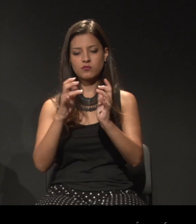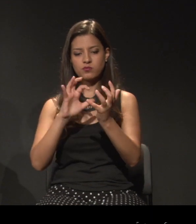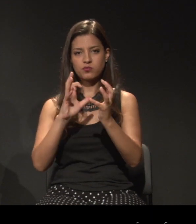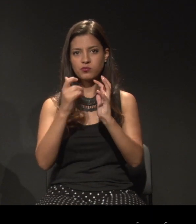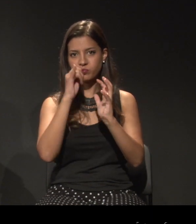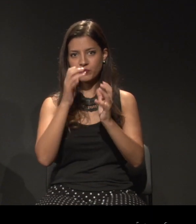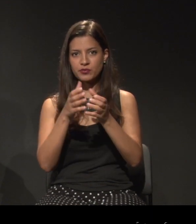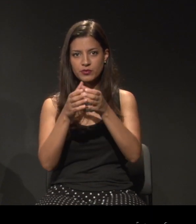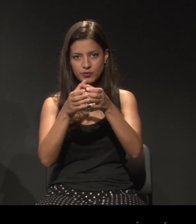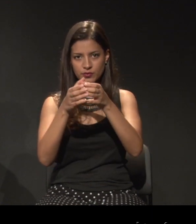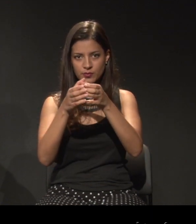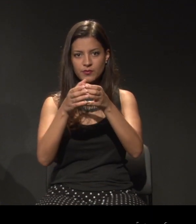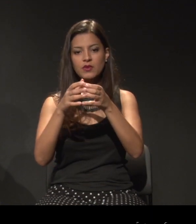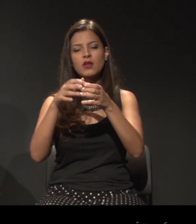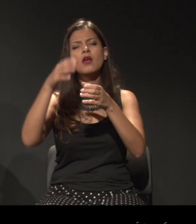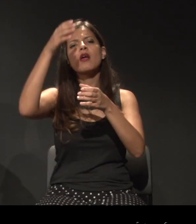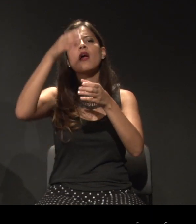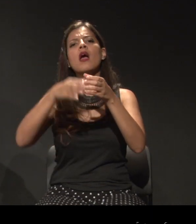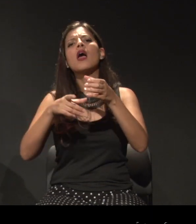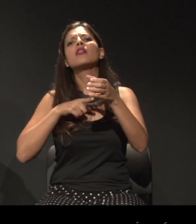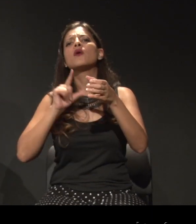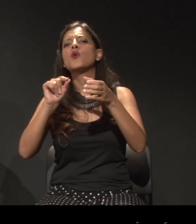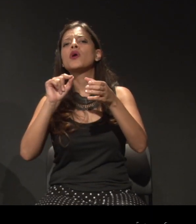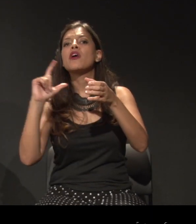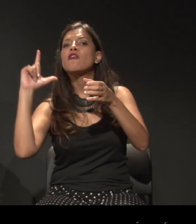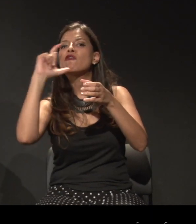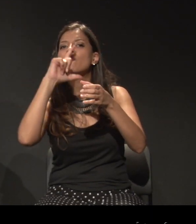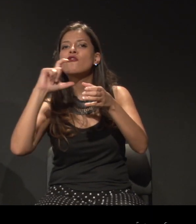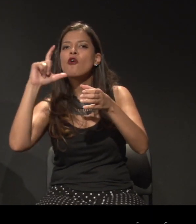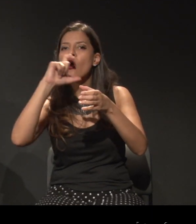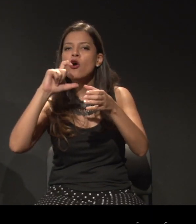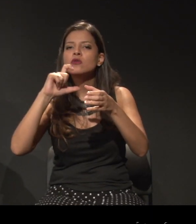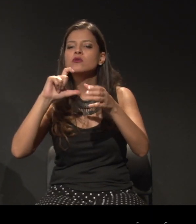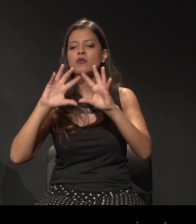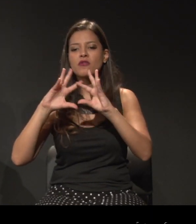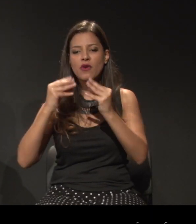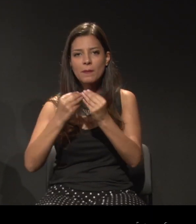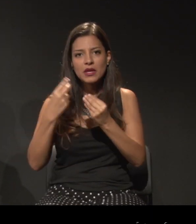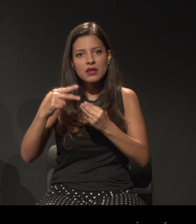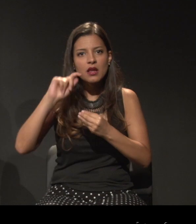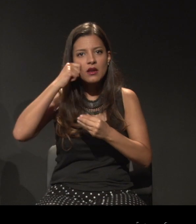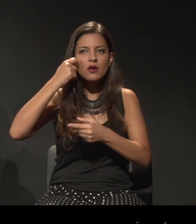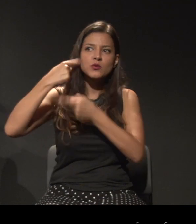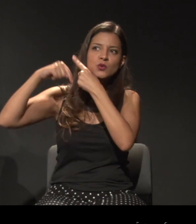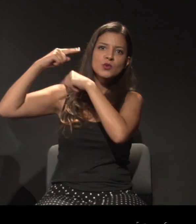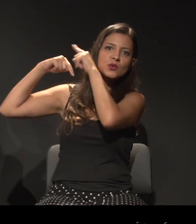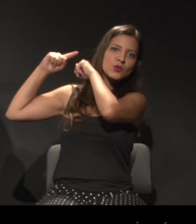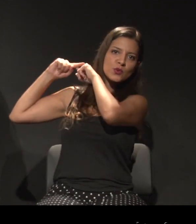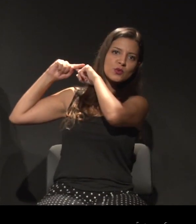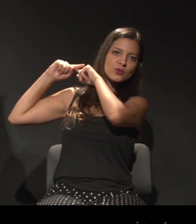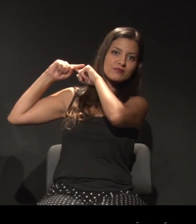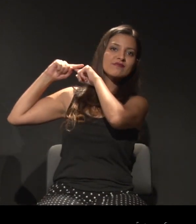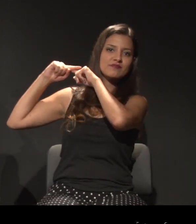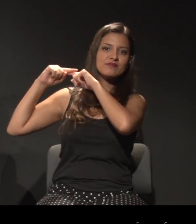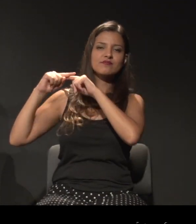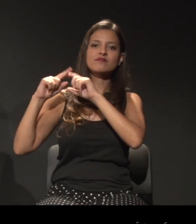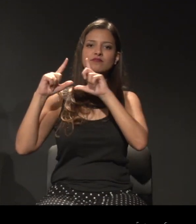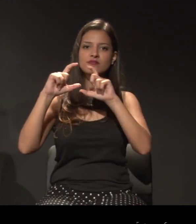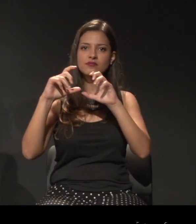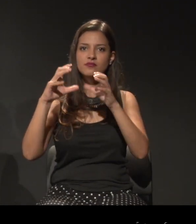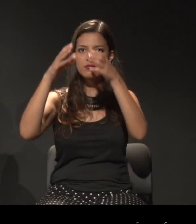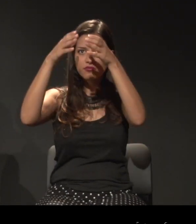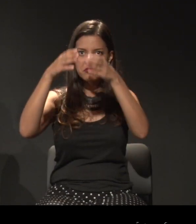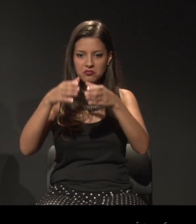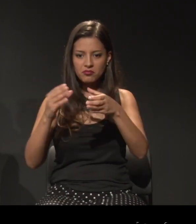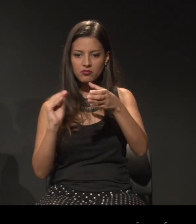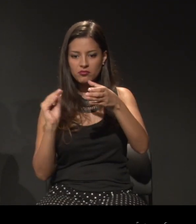foto dos ancestrais de todos os participantes do espetáculo. E isso subia para um lugar